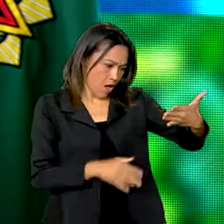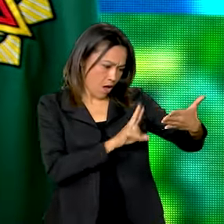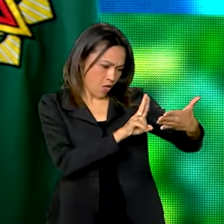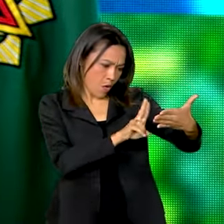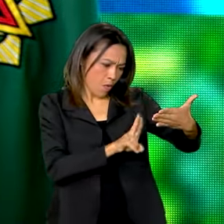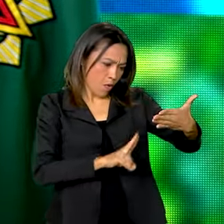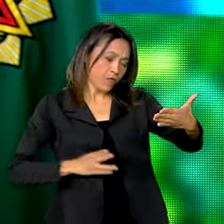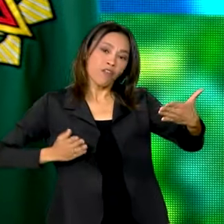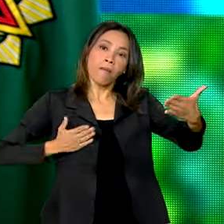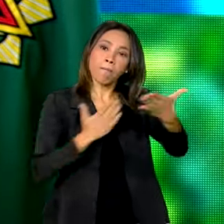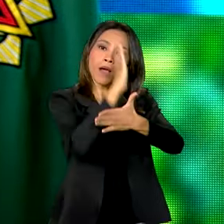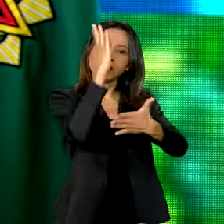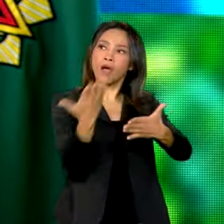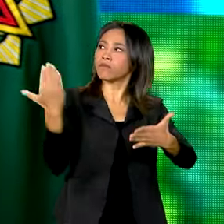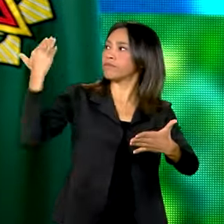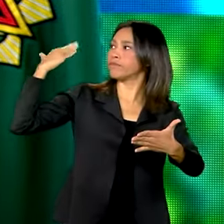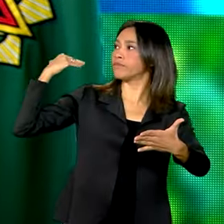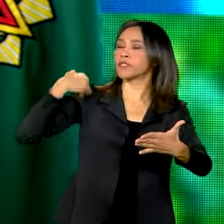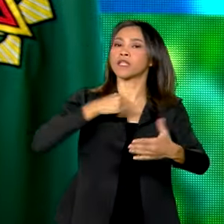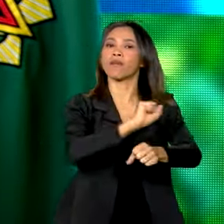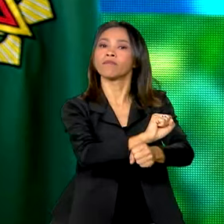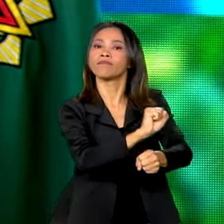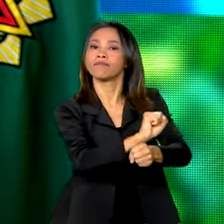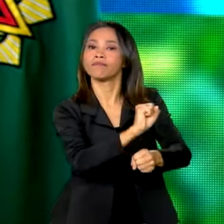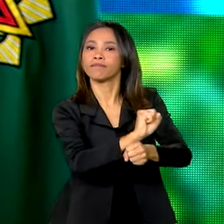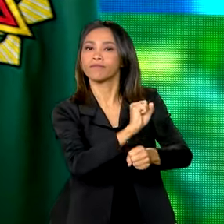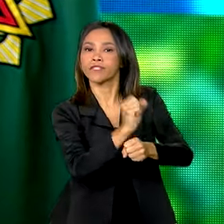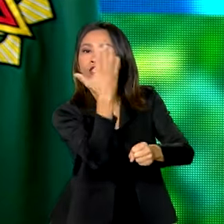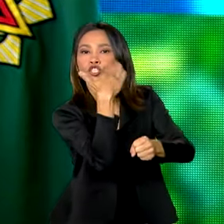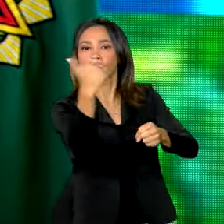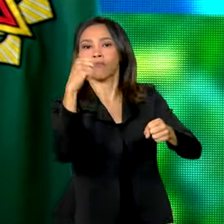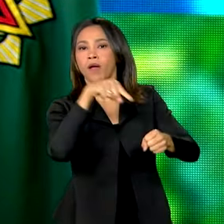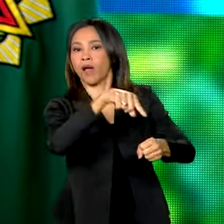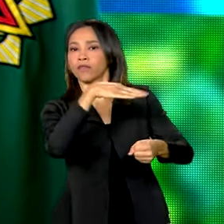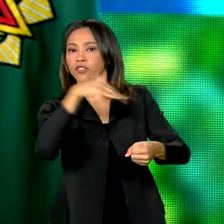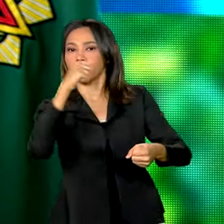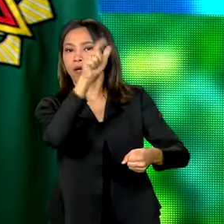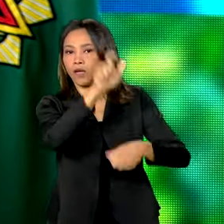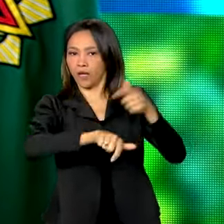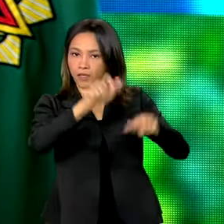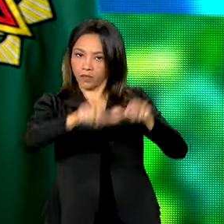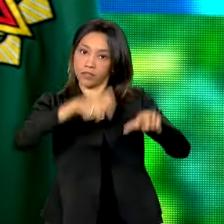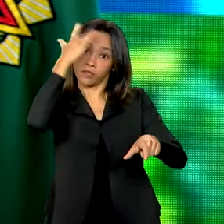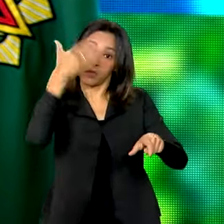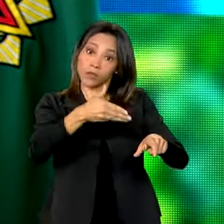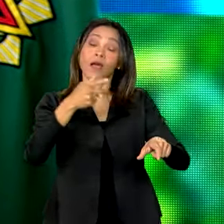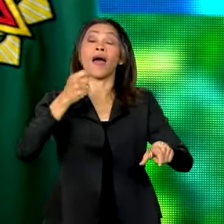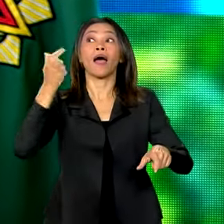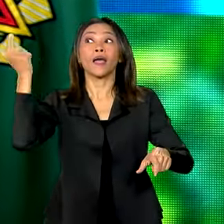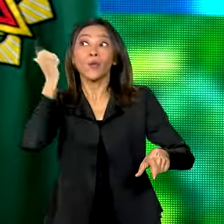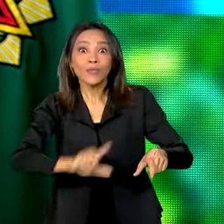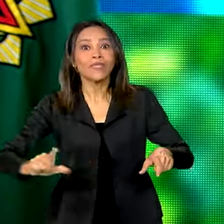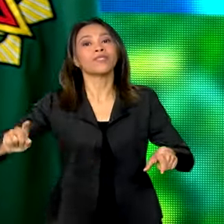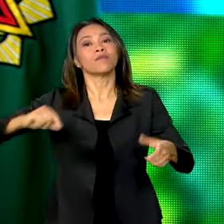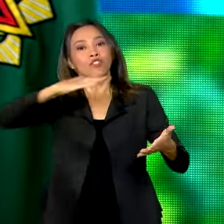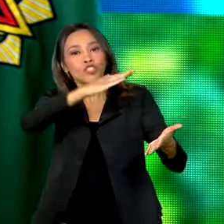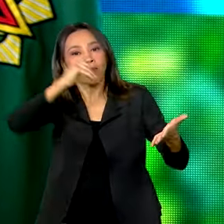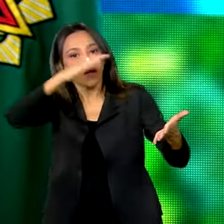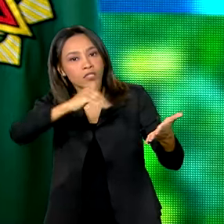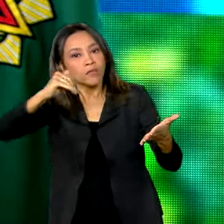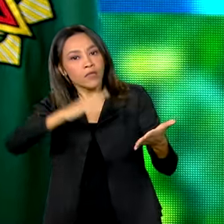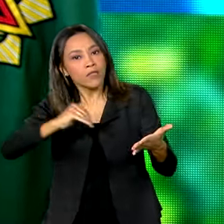passado em concurso público, que estavam na reserva, e aí conseguimos fazer a chamada do